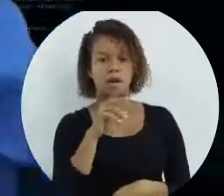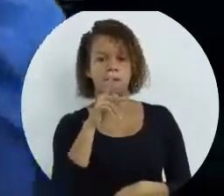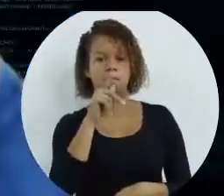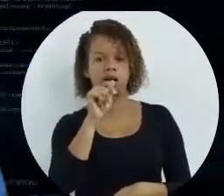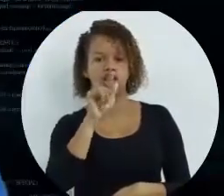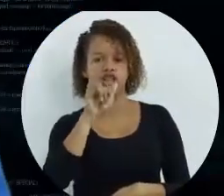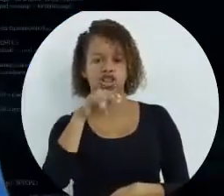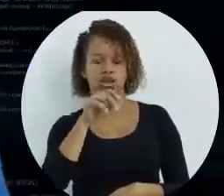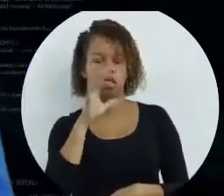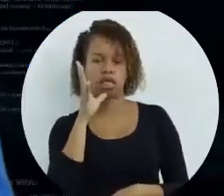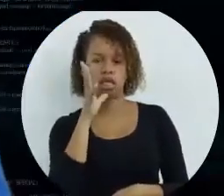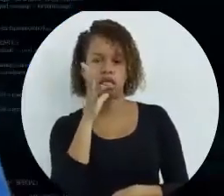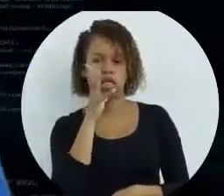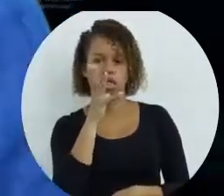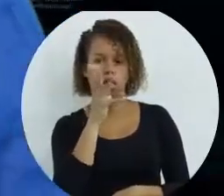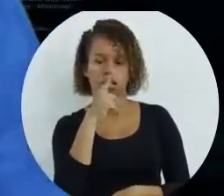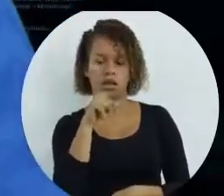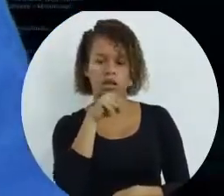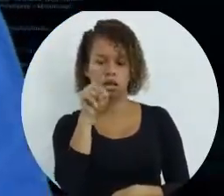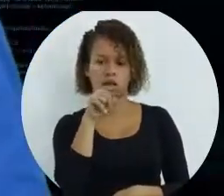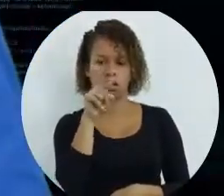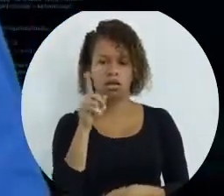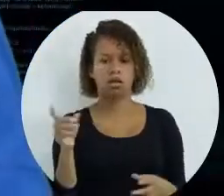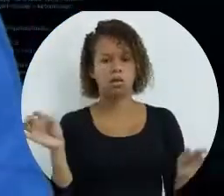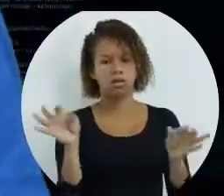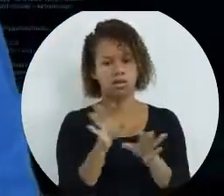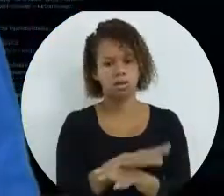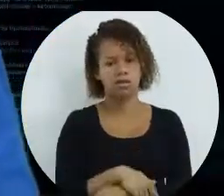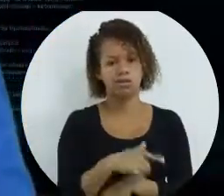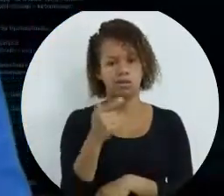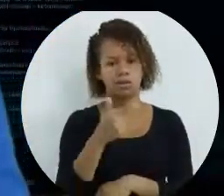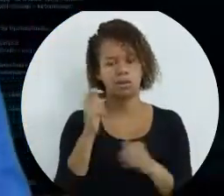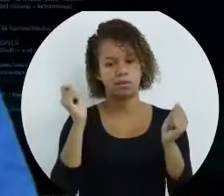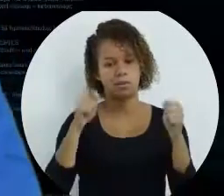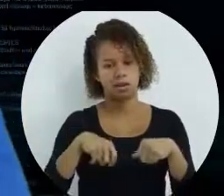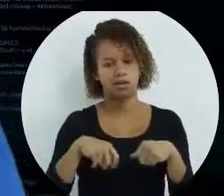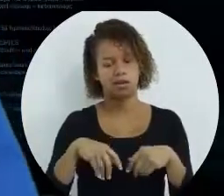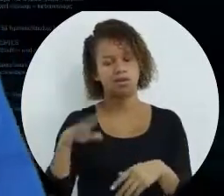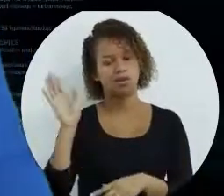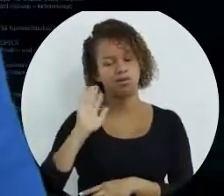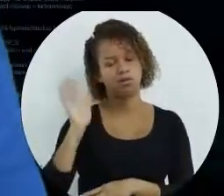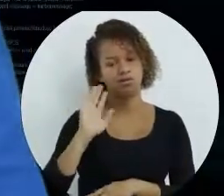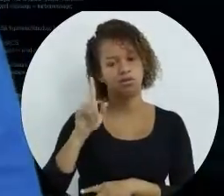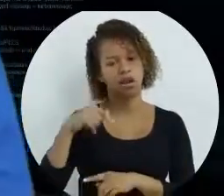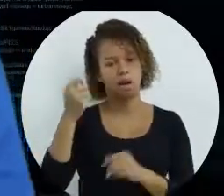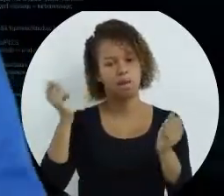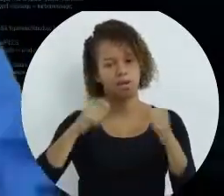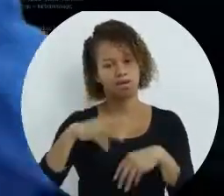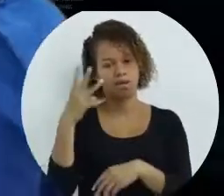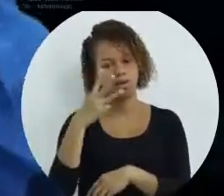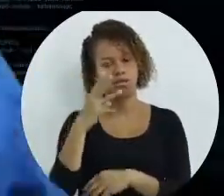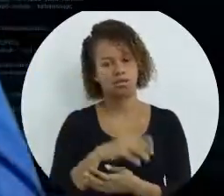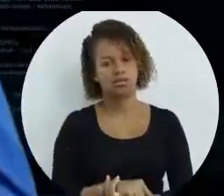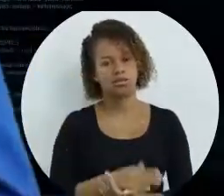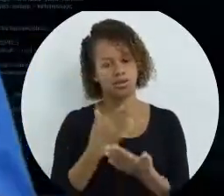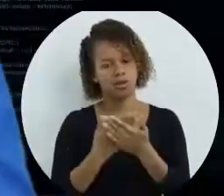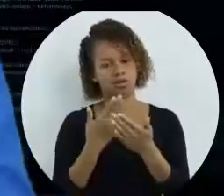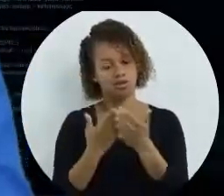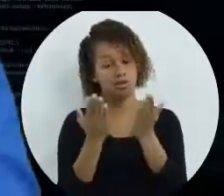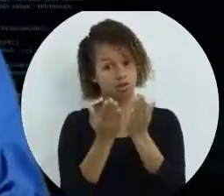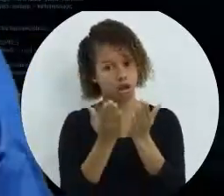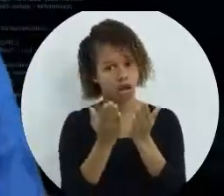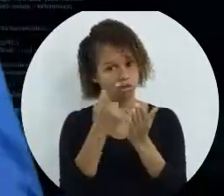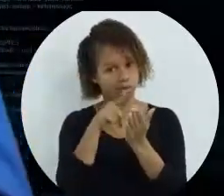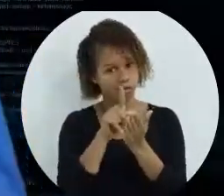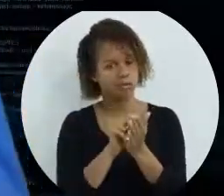página demorando lá para rodar. Então, com isso a gente termina essa segunda competência, nos vemos na competência 3. Estude pelo seu